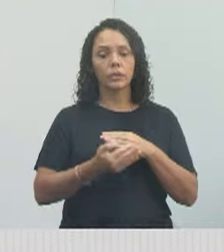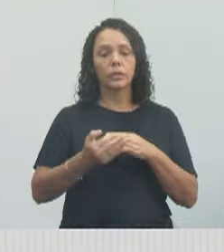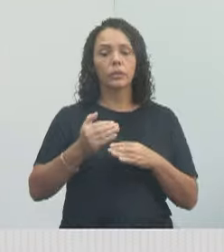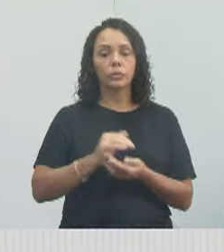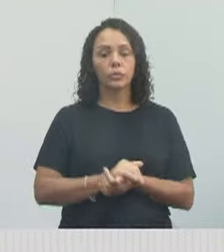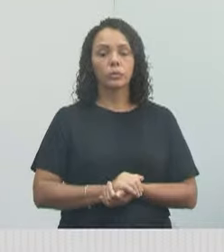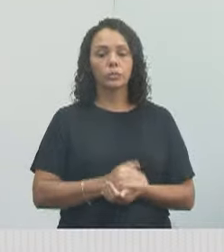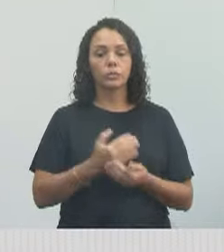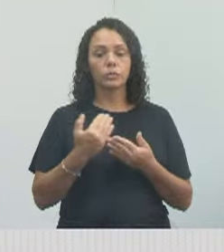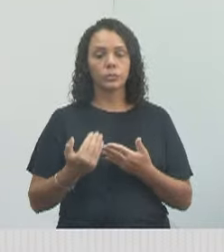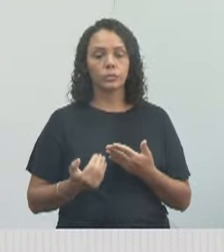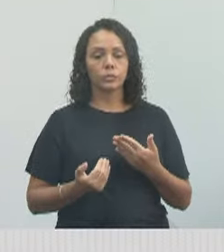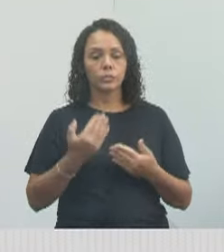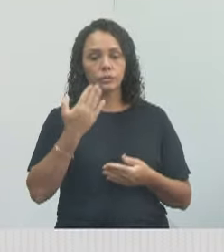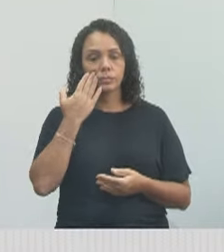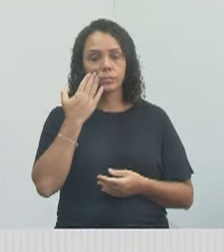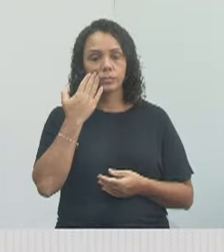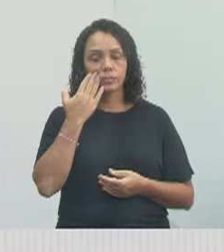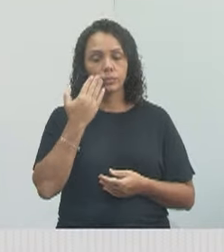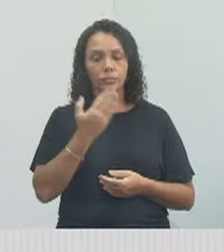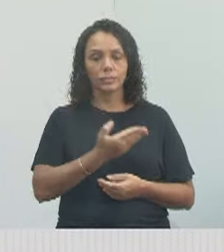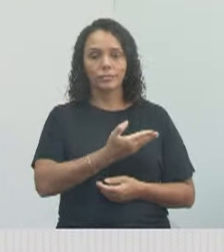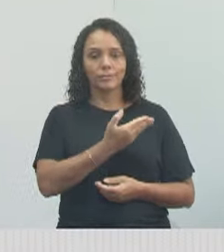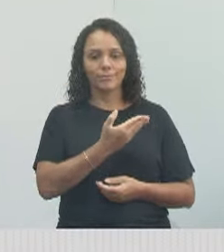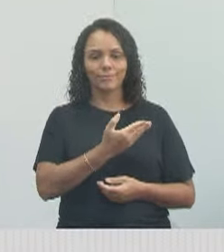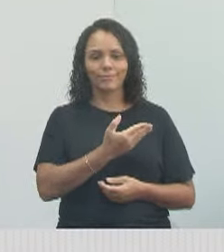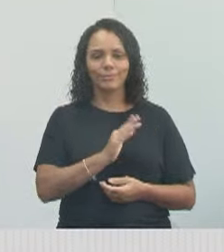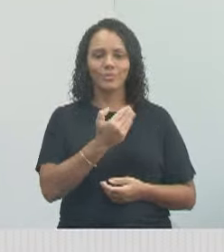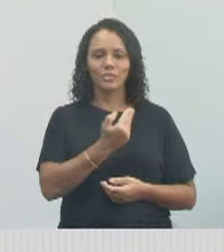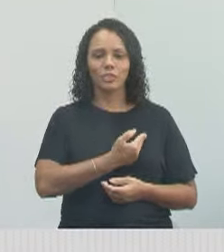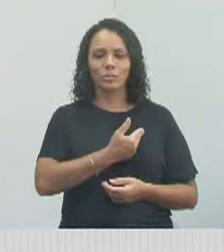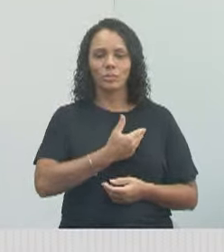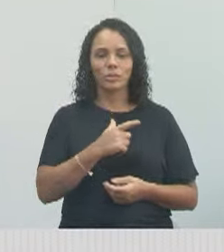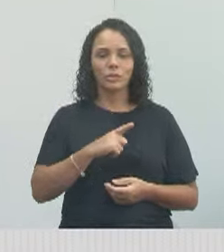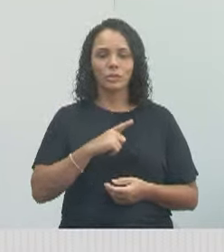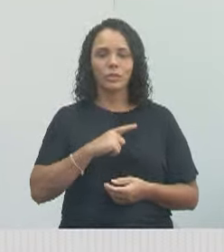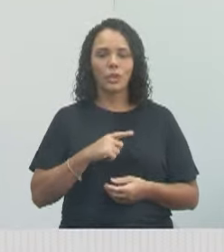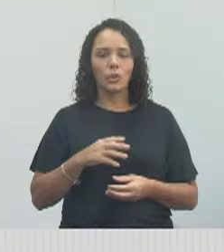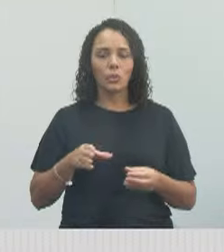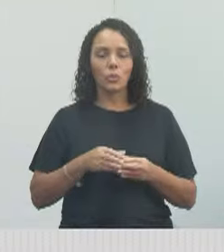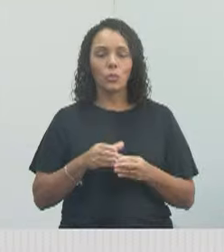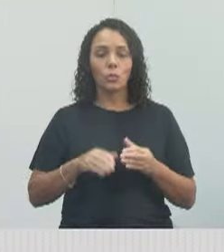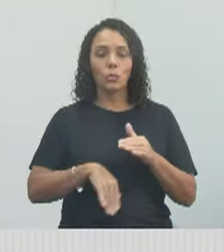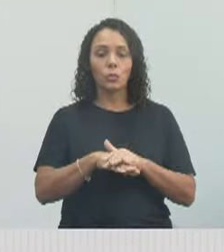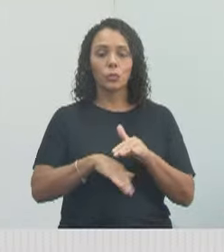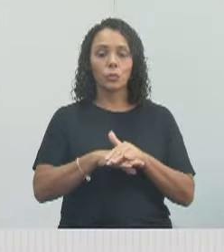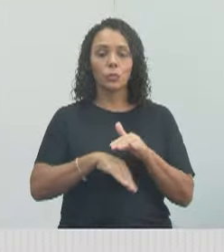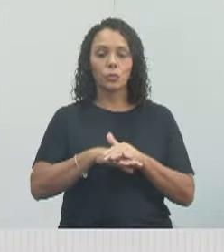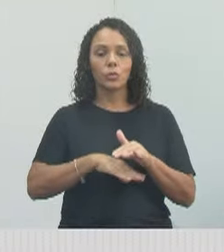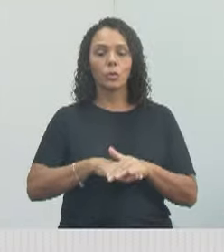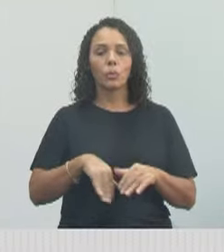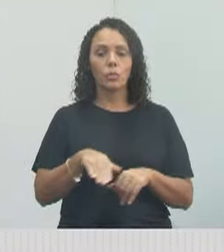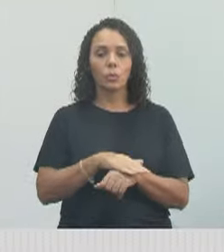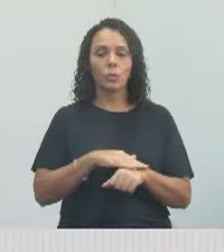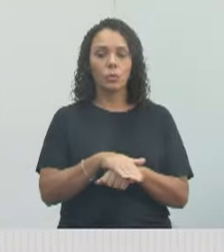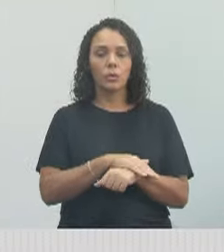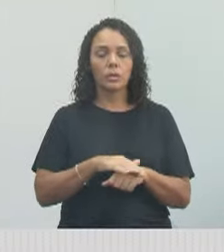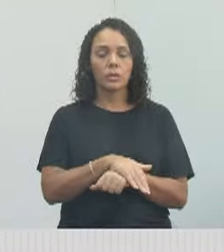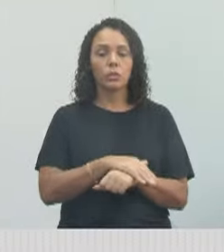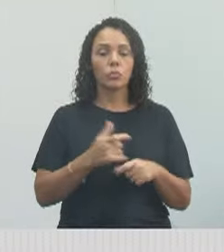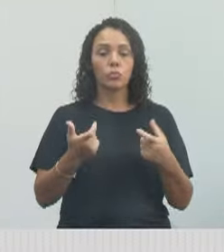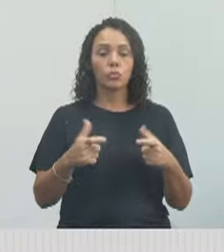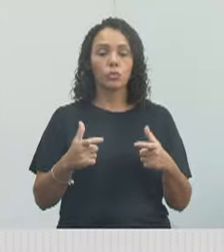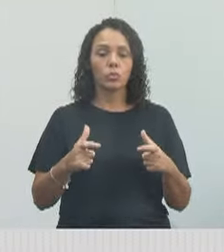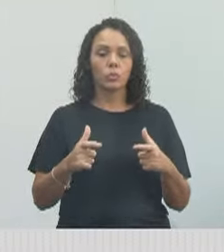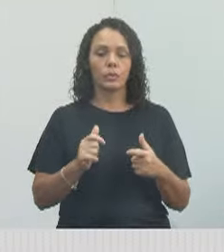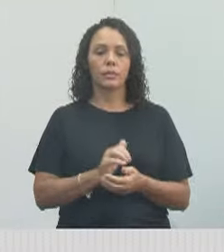União Bandeira, eles têm um time de futebol. Conversamos bastante sobre uma área que está lá destinada.